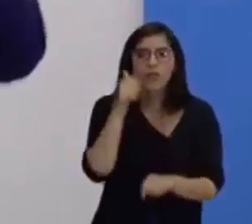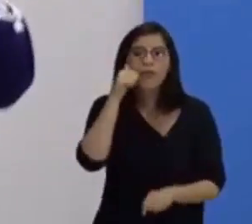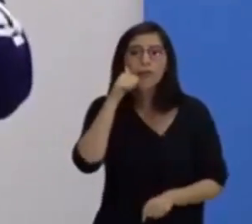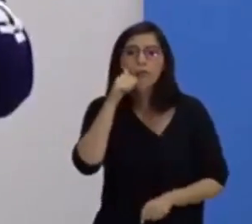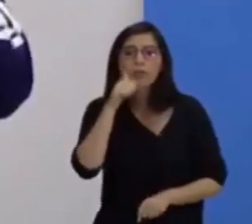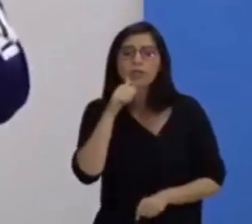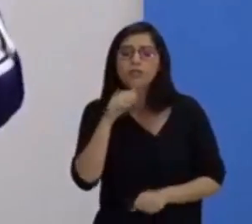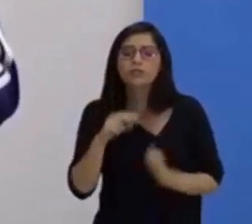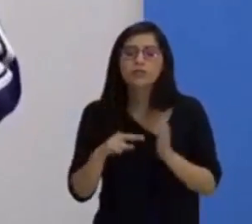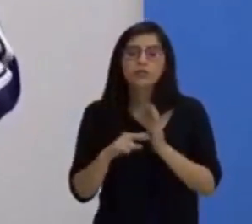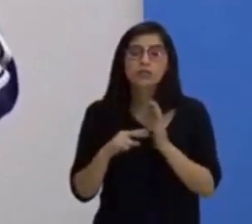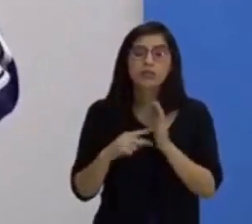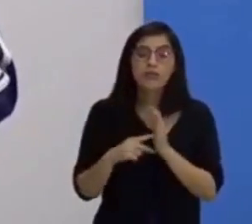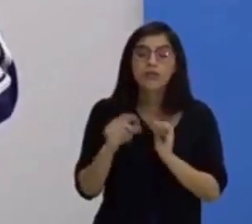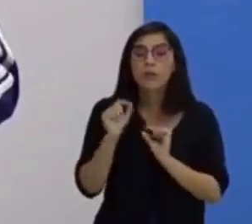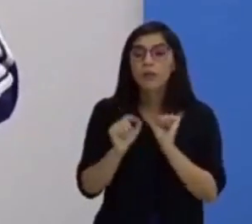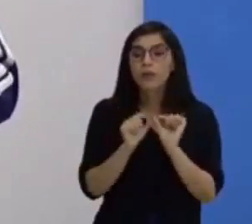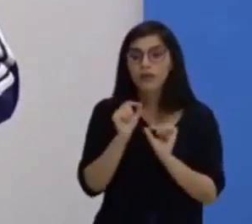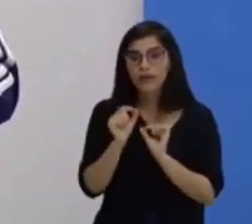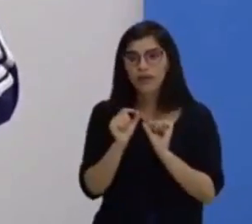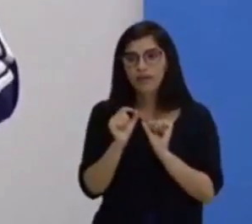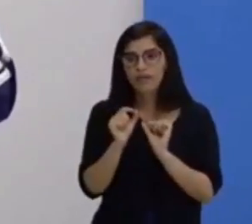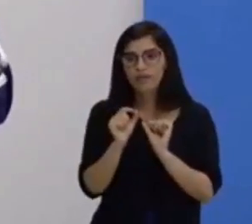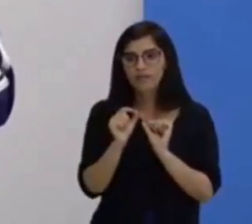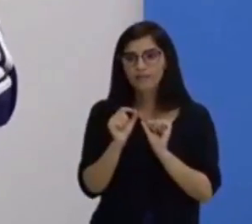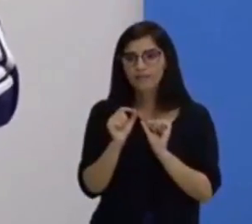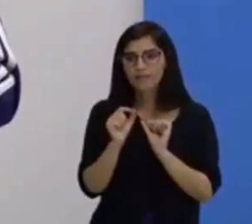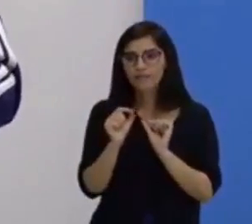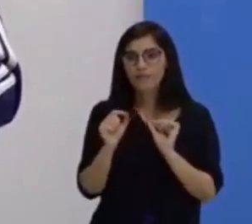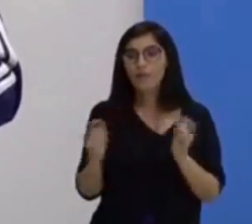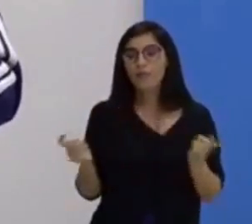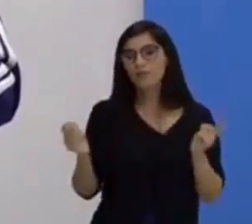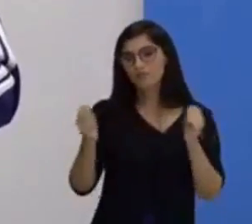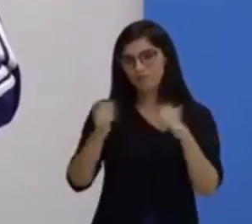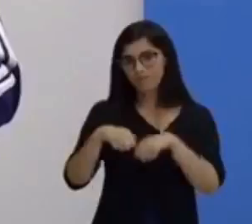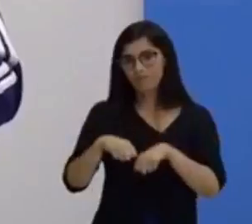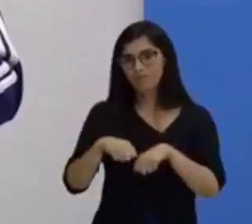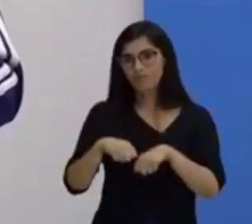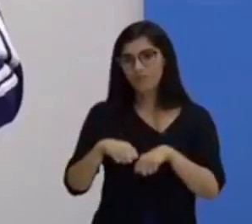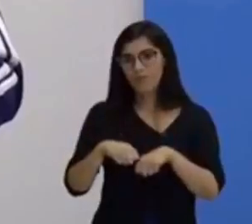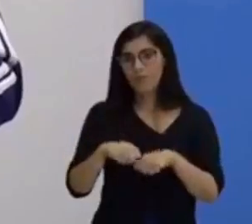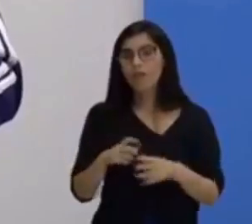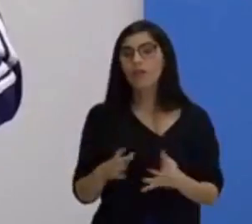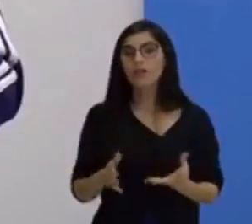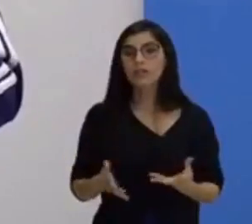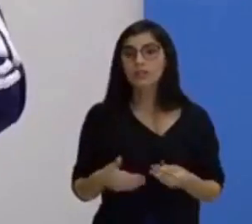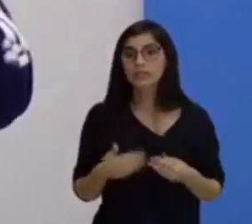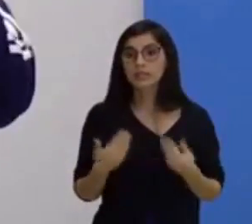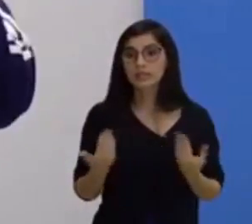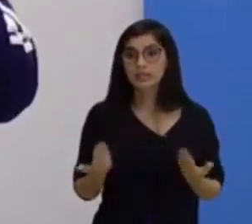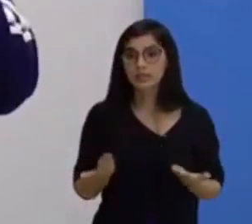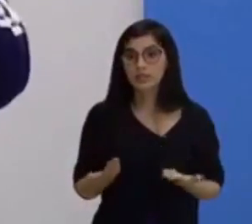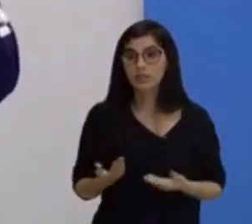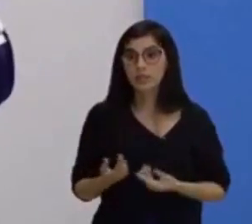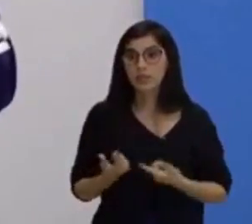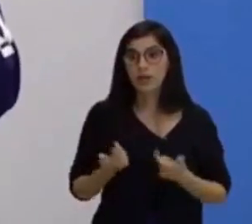quê? Uma qualidade, a gente não tem falado que as capacidades físicas são atributos, são qualidades físicas. Uma qualidade do que é